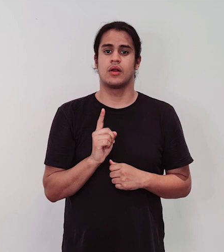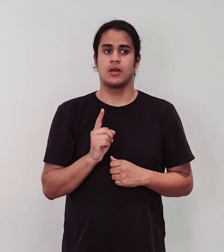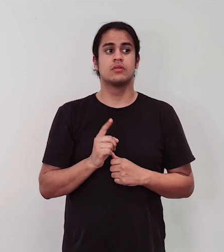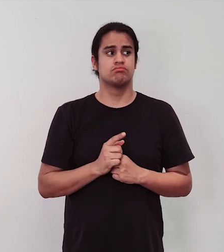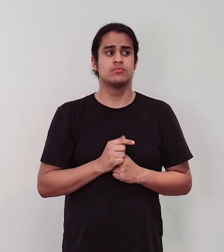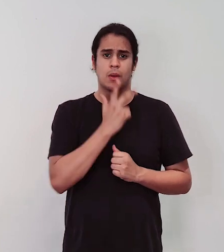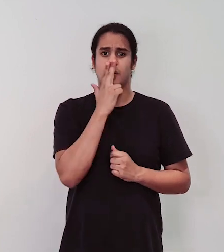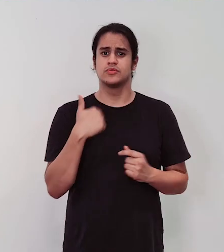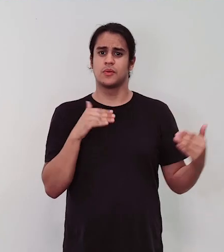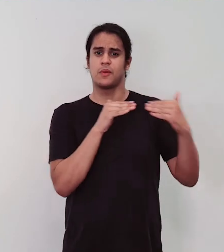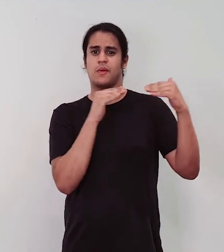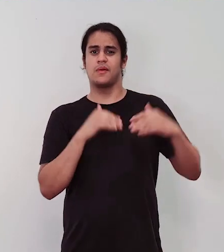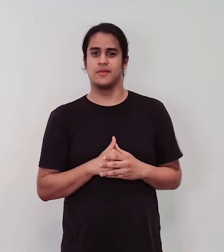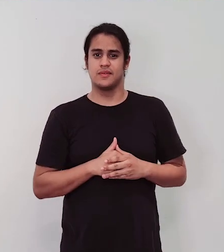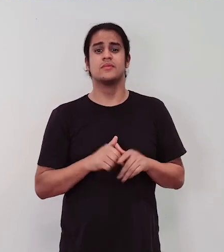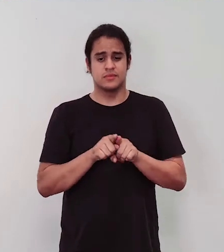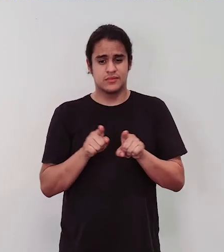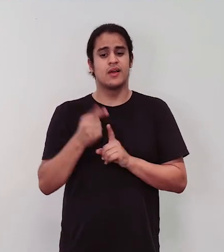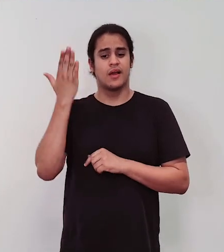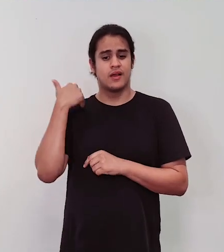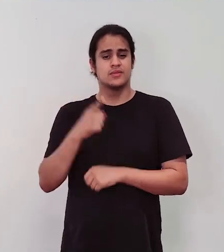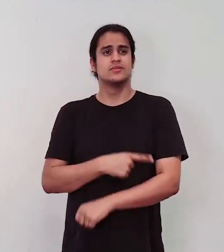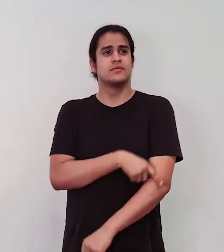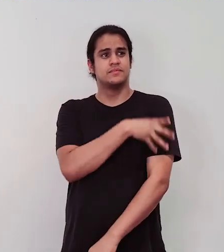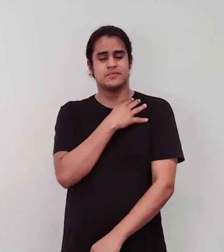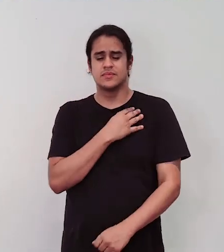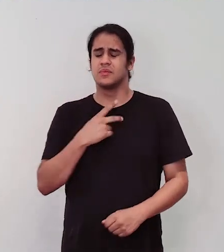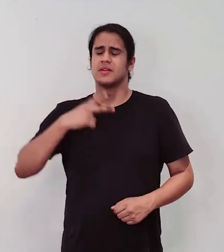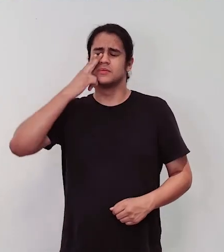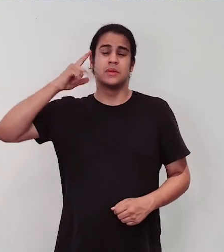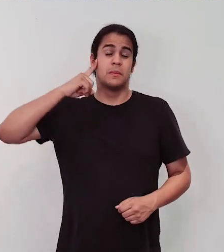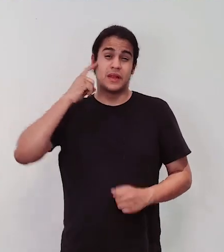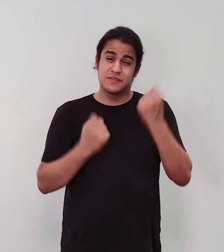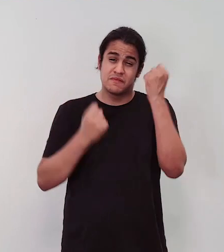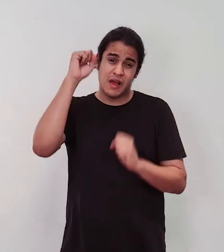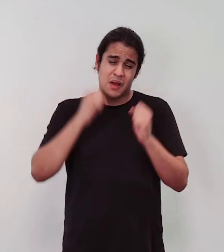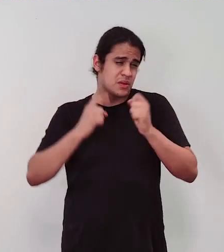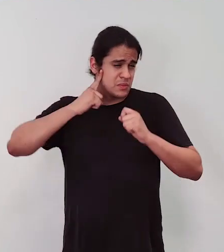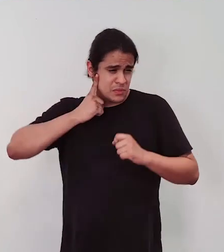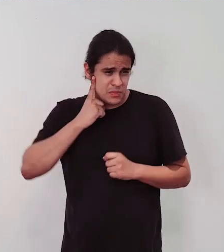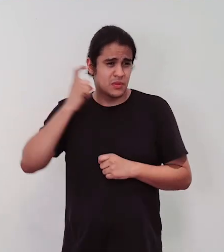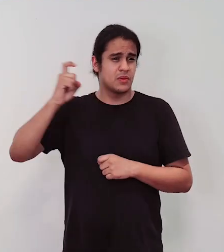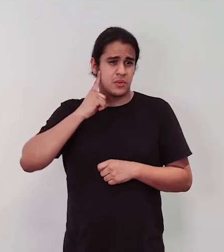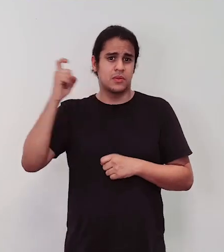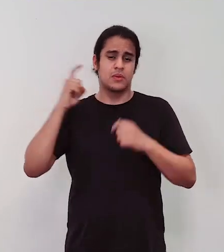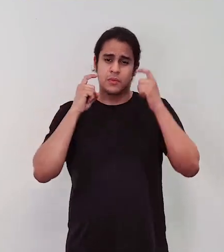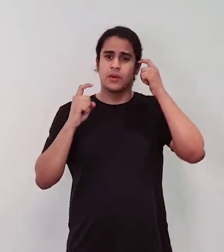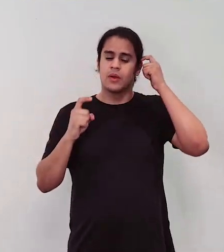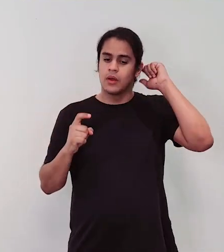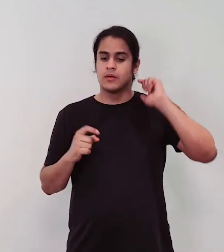identificação, porque era algo que me perturbava muito, aquele sinal fabril, assim, tridente, cada troca de aula, cada intervalo,